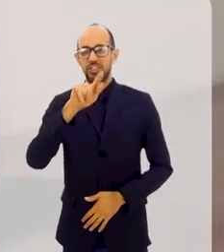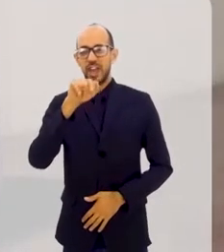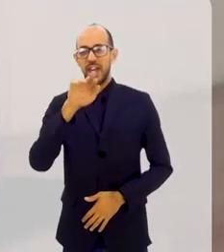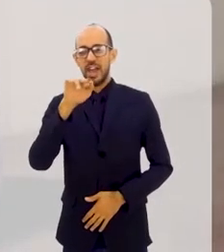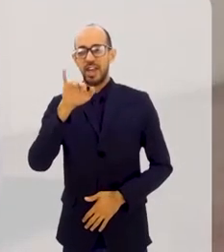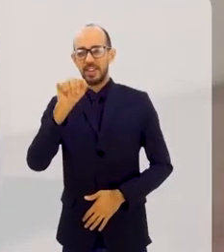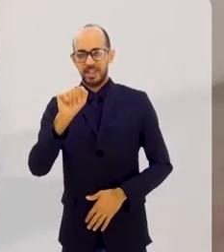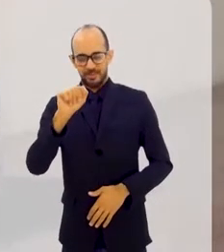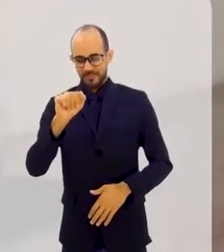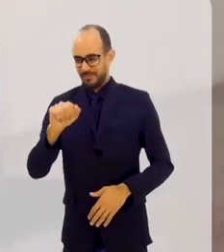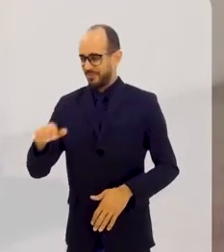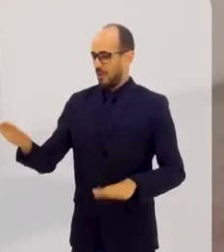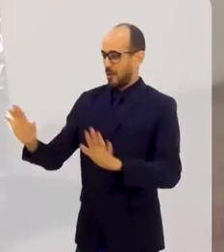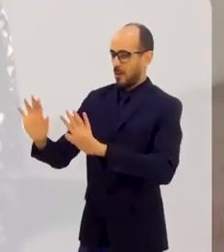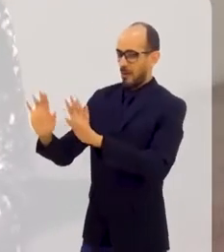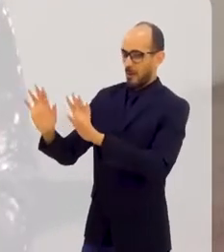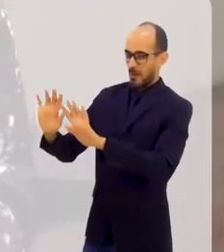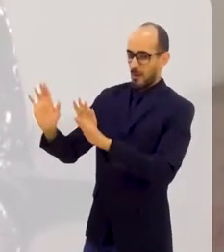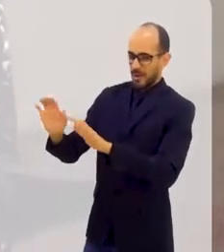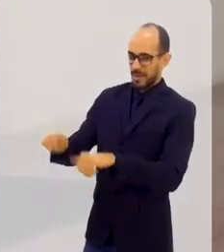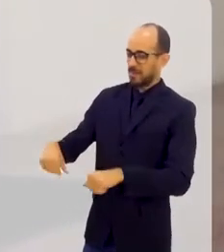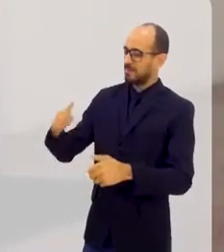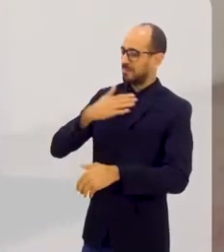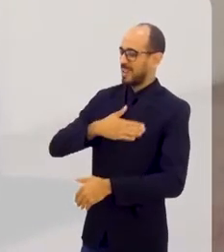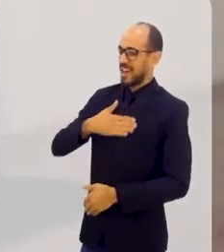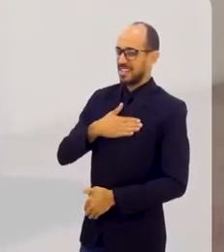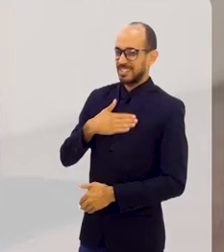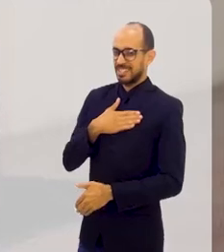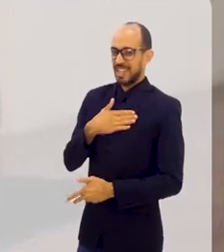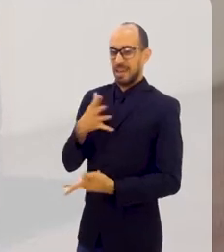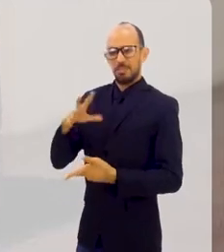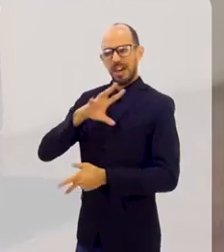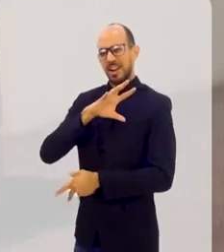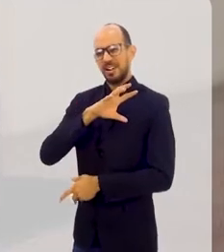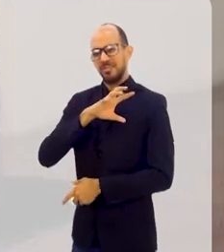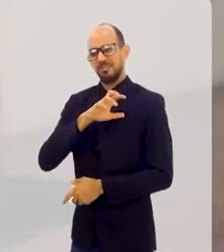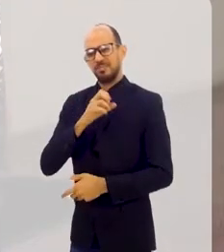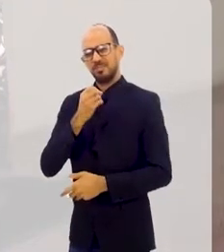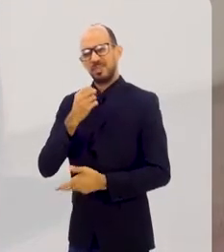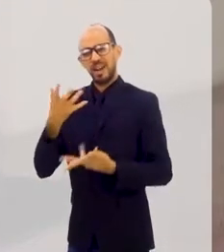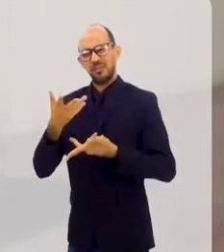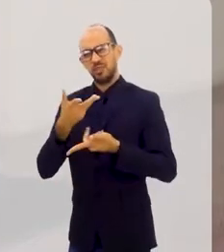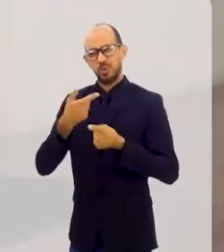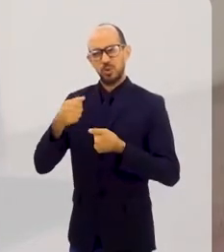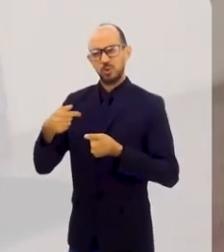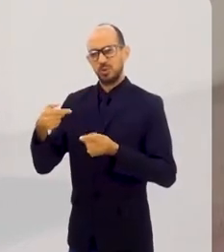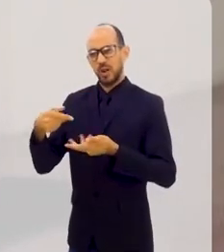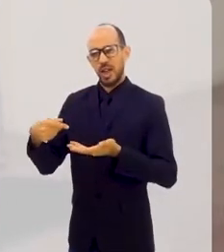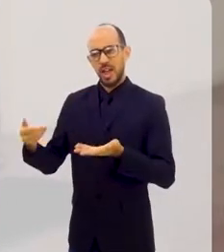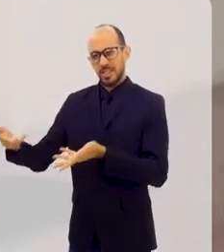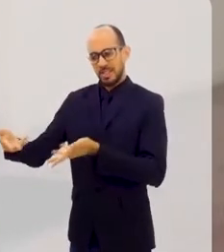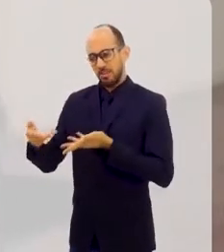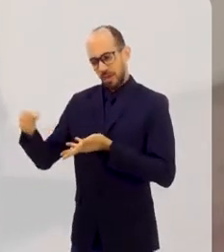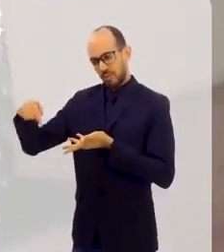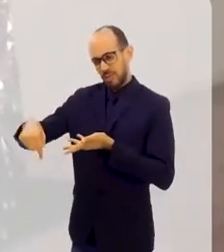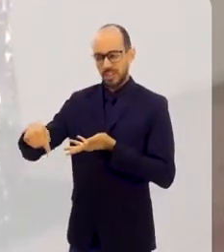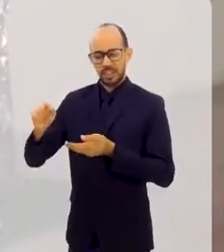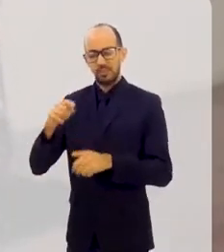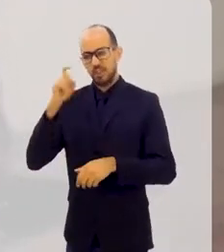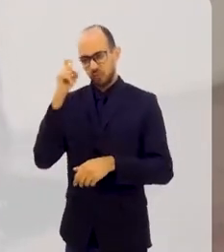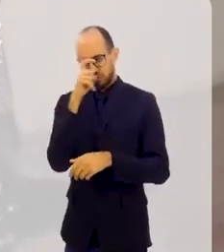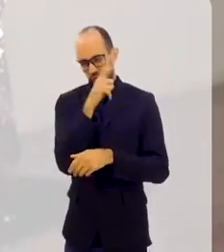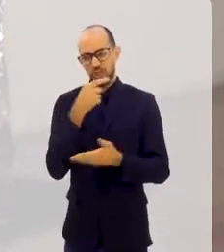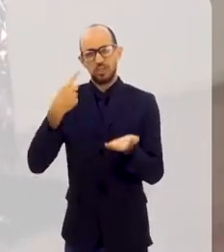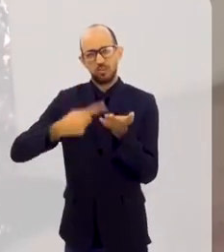Hello, Zia. Prazer enorme de receber aqui. Eu sei que foi difícil para ele marcar a data de